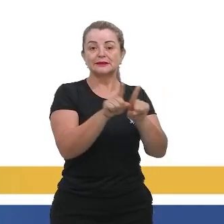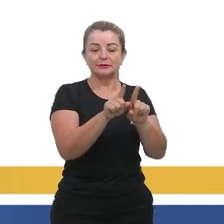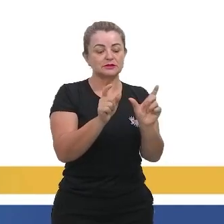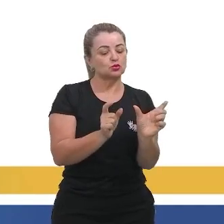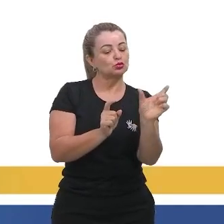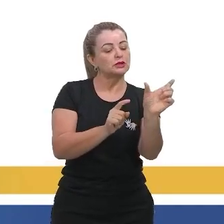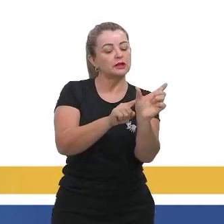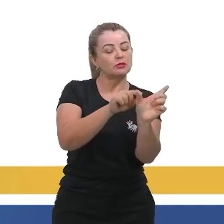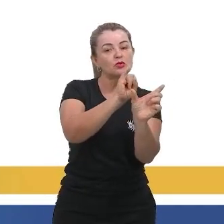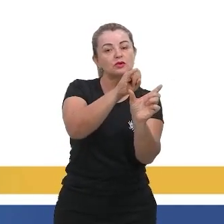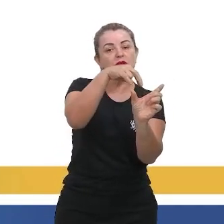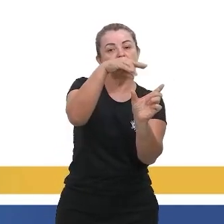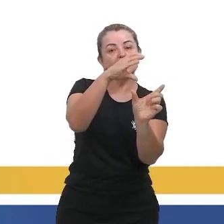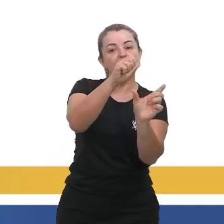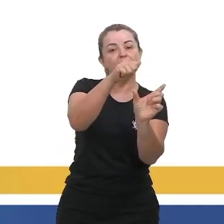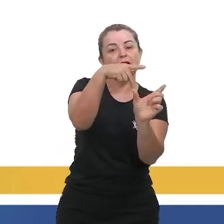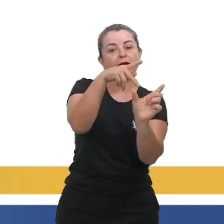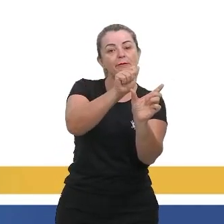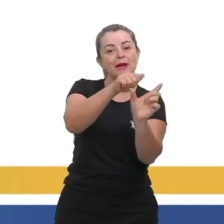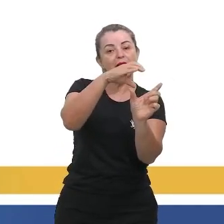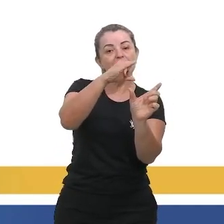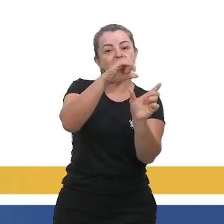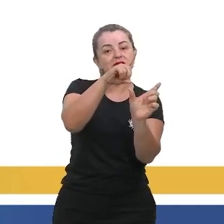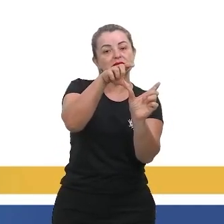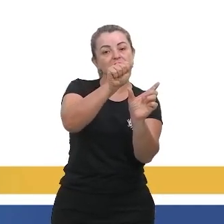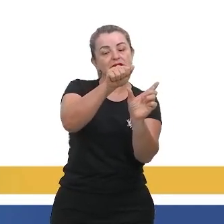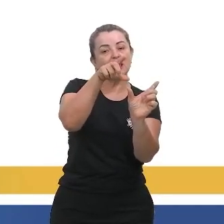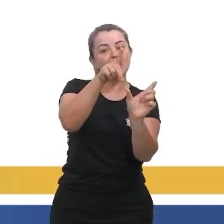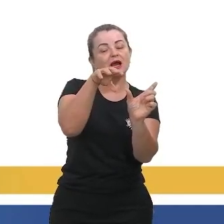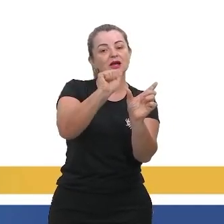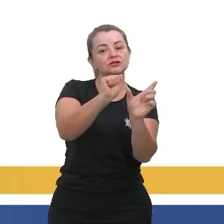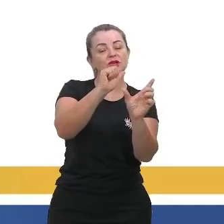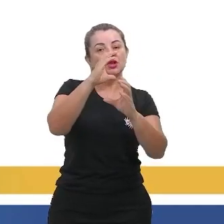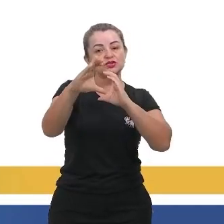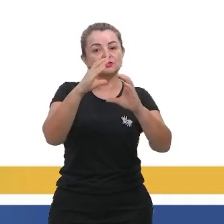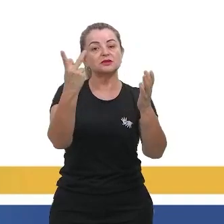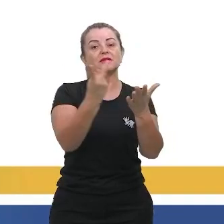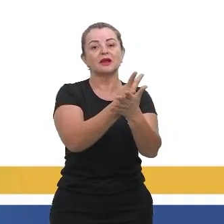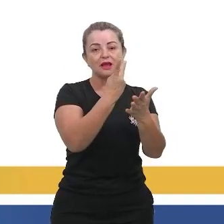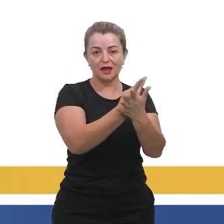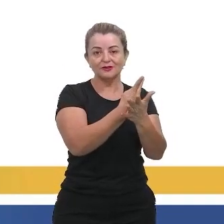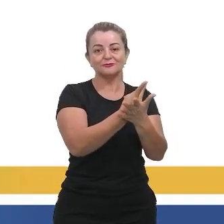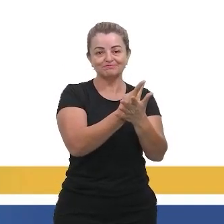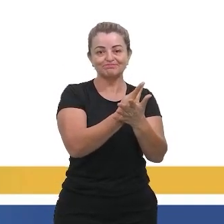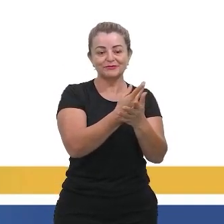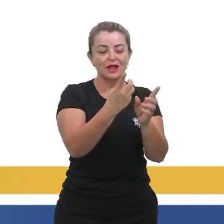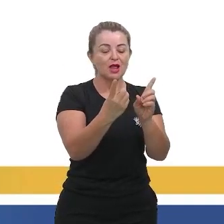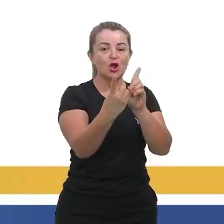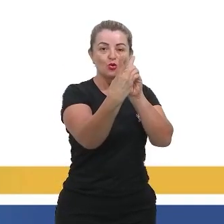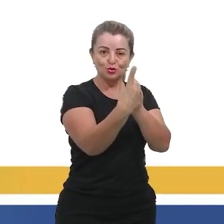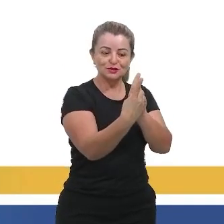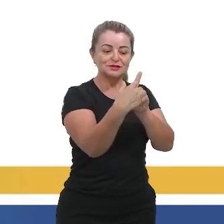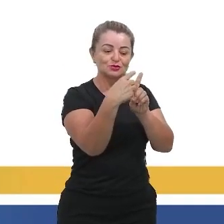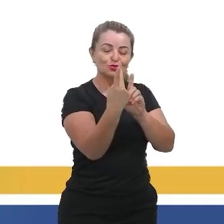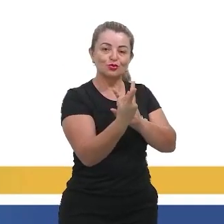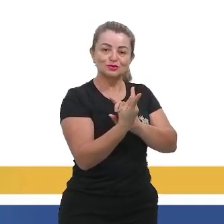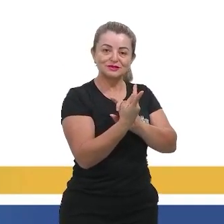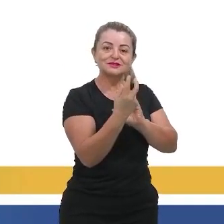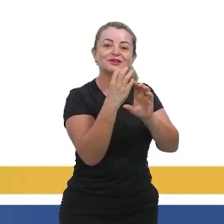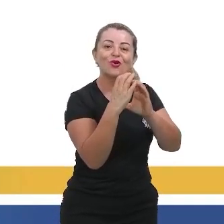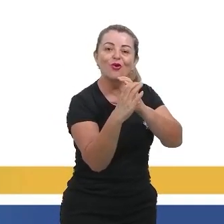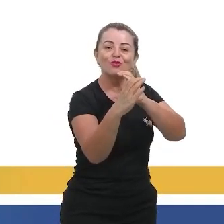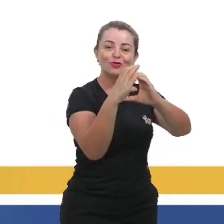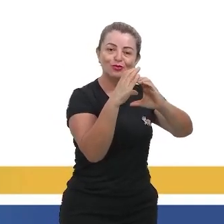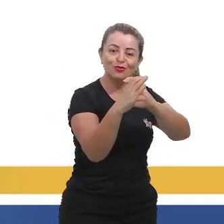da incapacidade de comunicação. Eles até faziam essa comunicação. Eles se comunicaram. Não existe